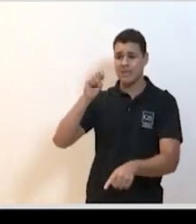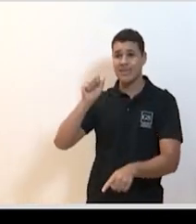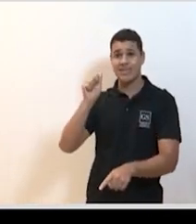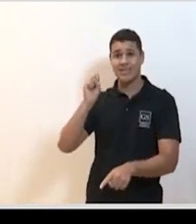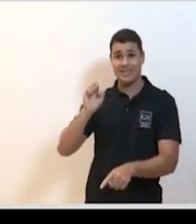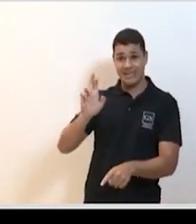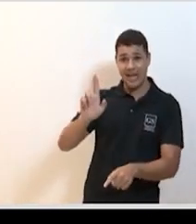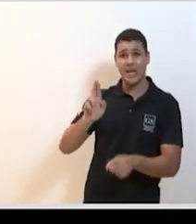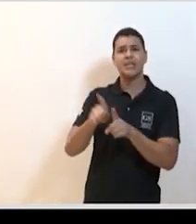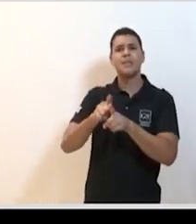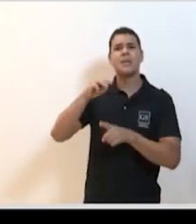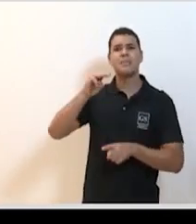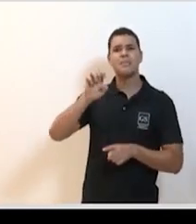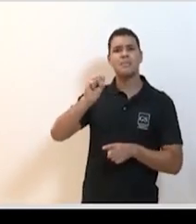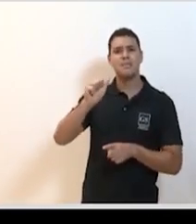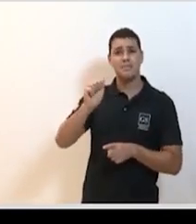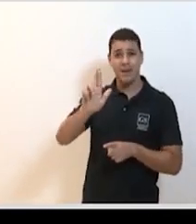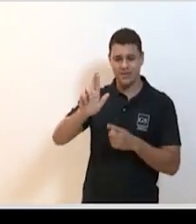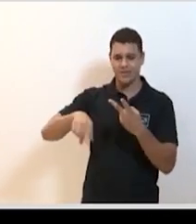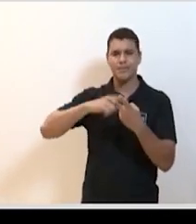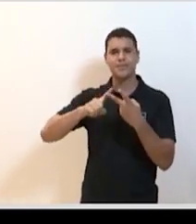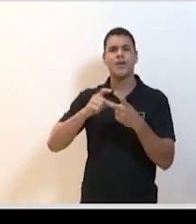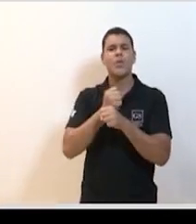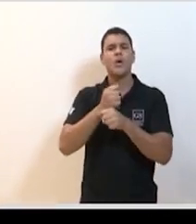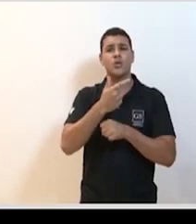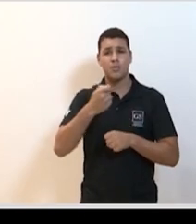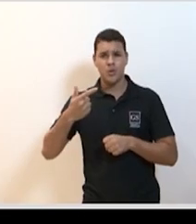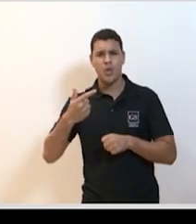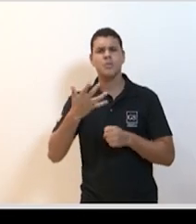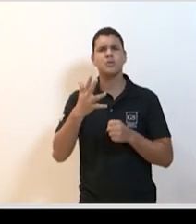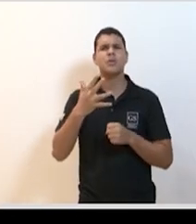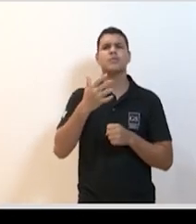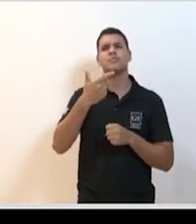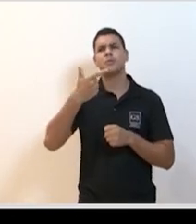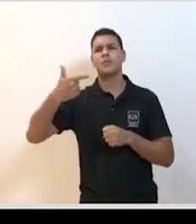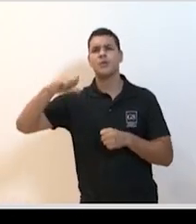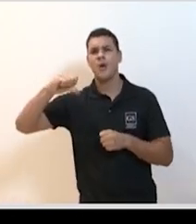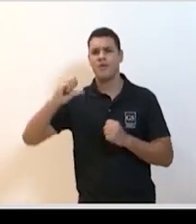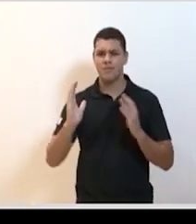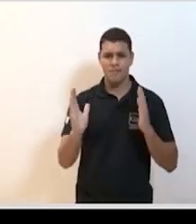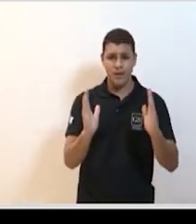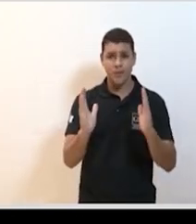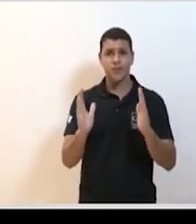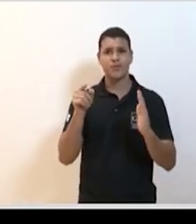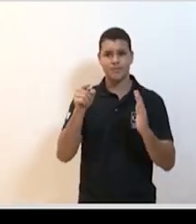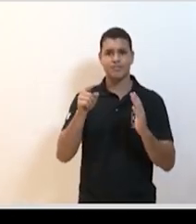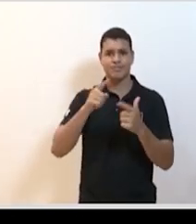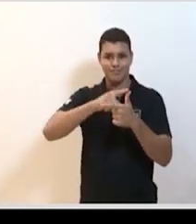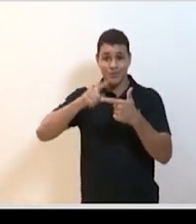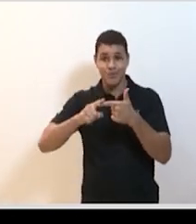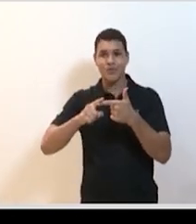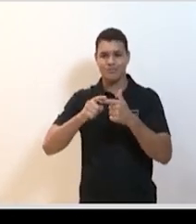MERS, as duas primeiras epidemias, uma em 2002, uma em 2009, 2012, essas primeiras epidemias